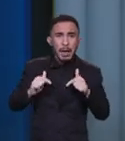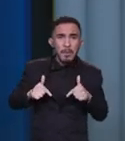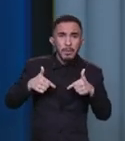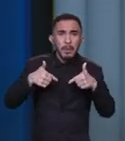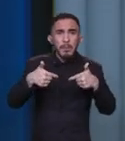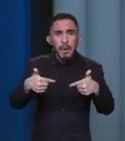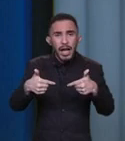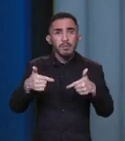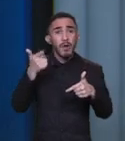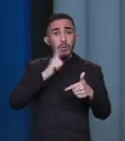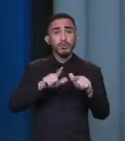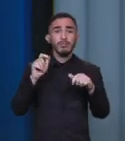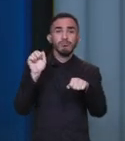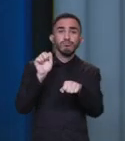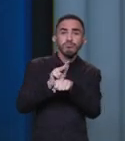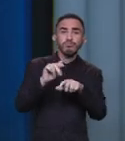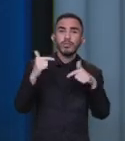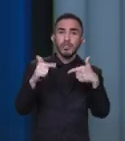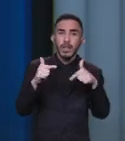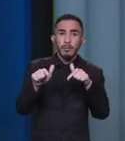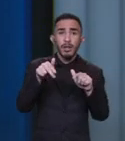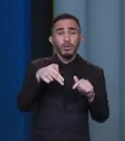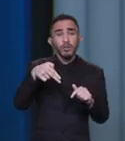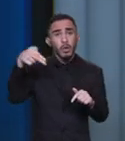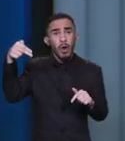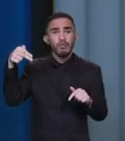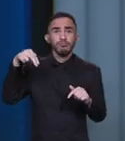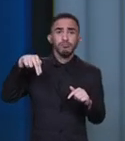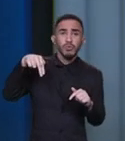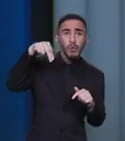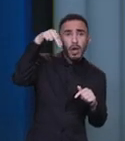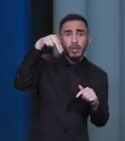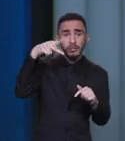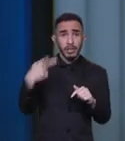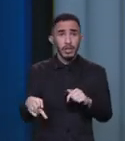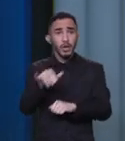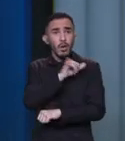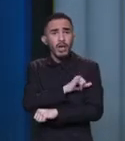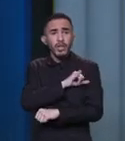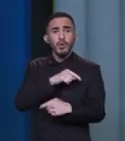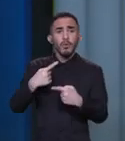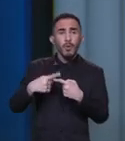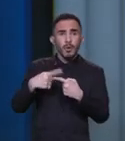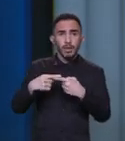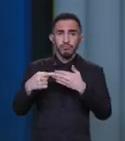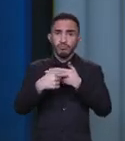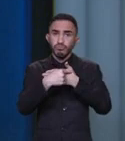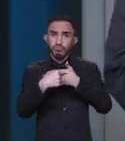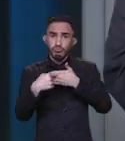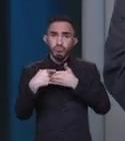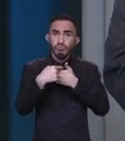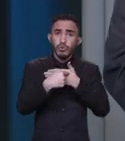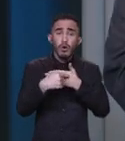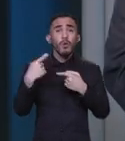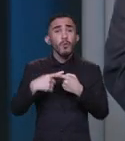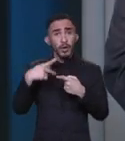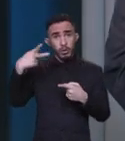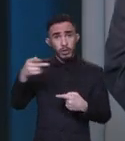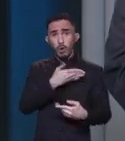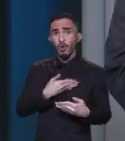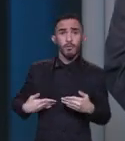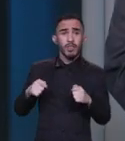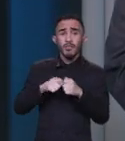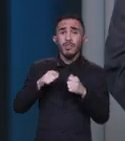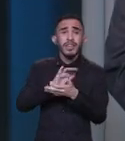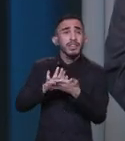emprego para os trabalhadores do Norte e Noroeste Fluminense, porque o seu governo, Cláudio Castro, infelizmente, nada faz. O seu